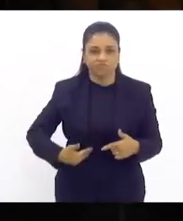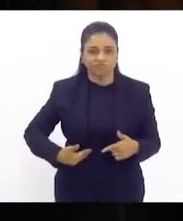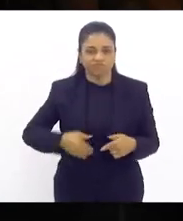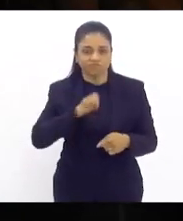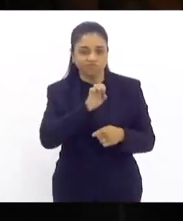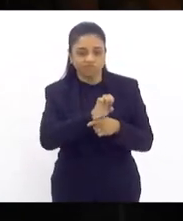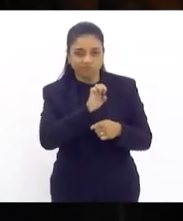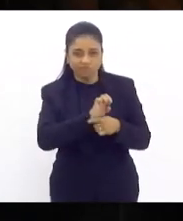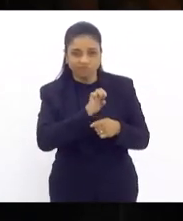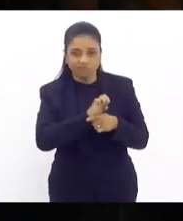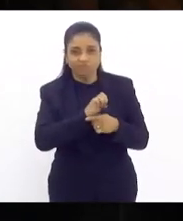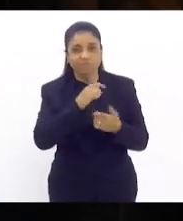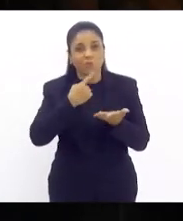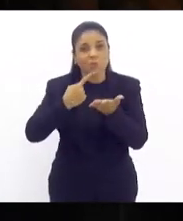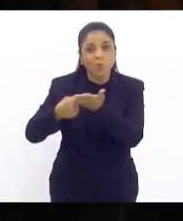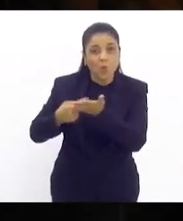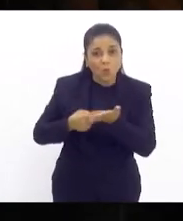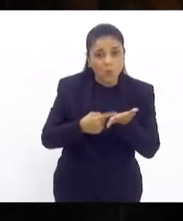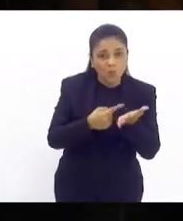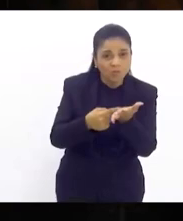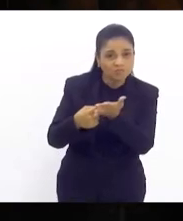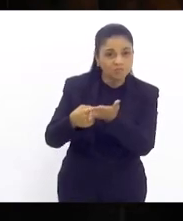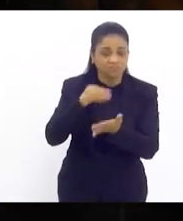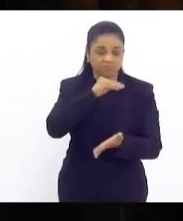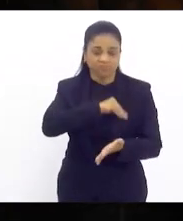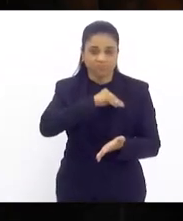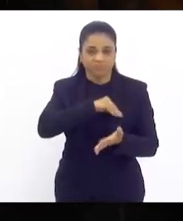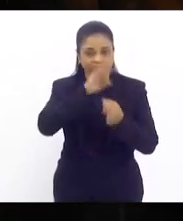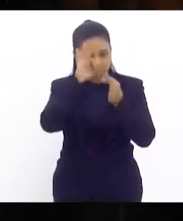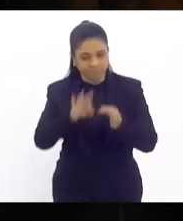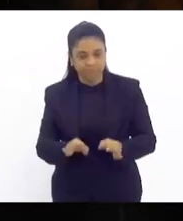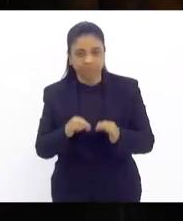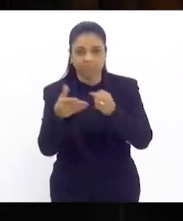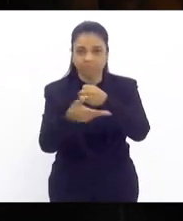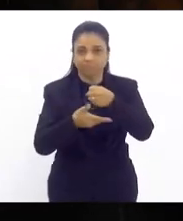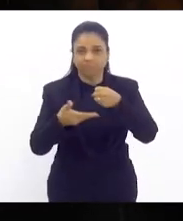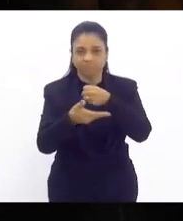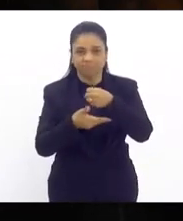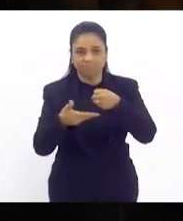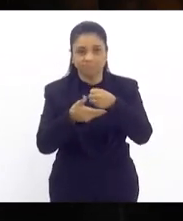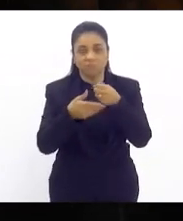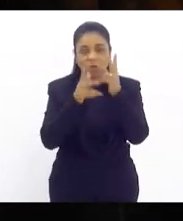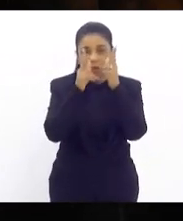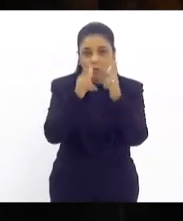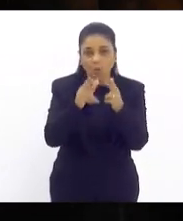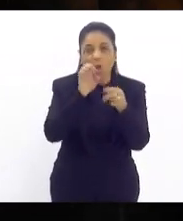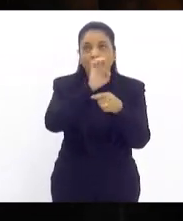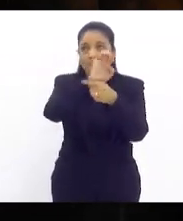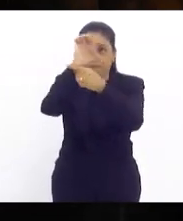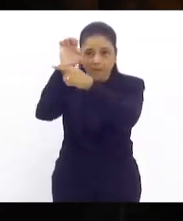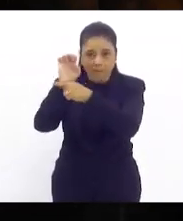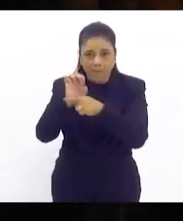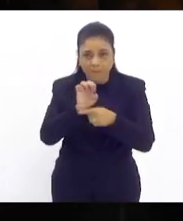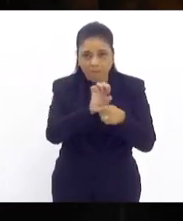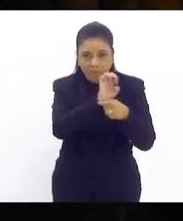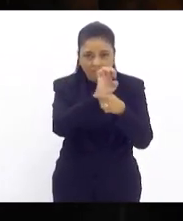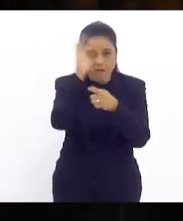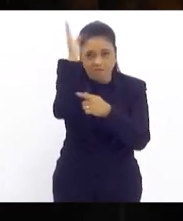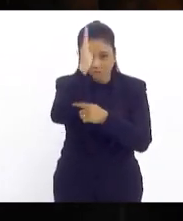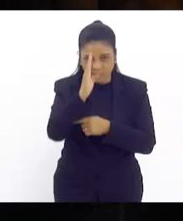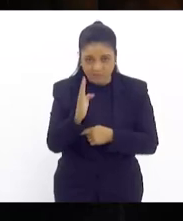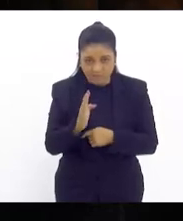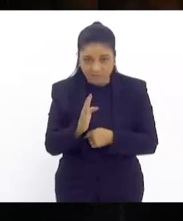se comprometa em garantir o salário mínimo estadual também de acordo com o salário mínimo nacional